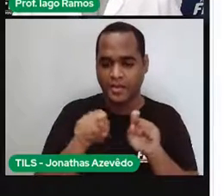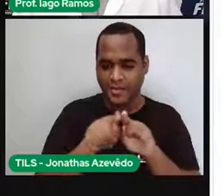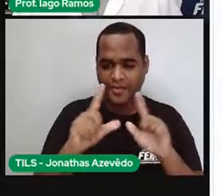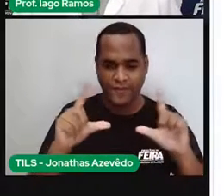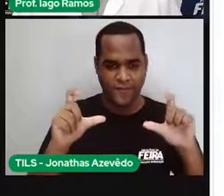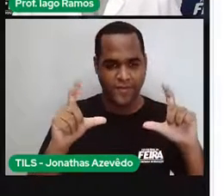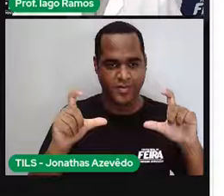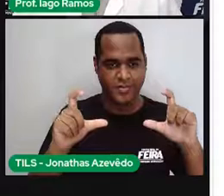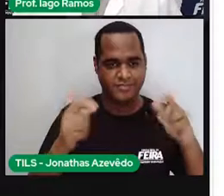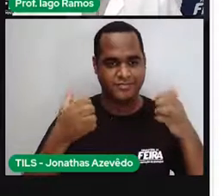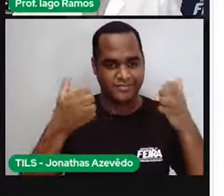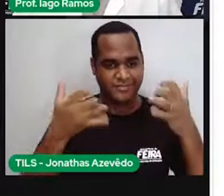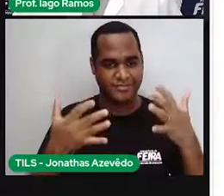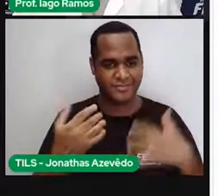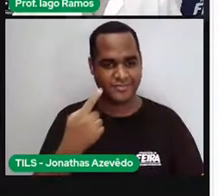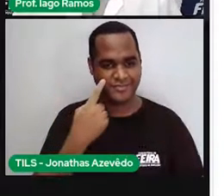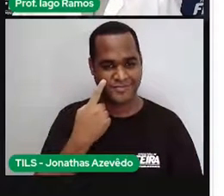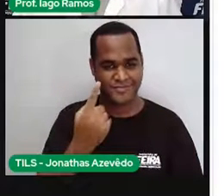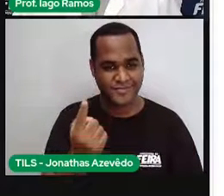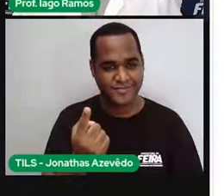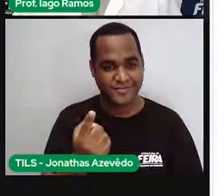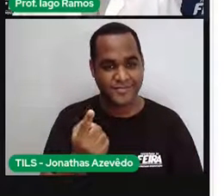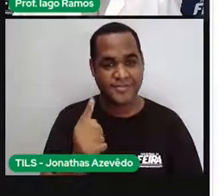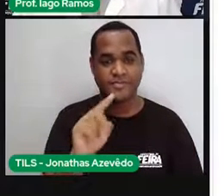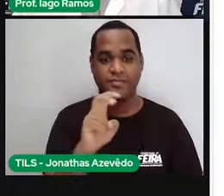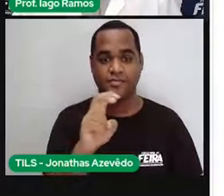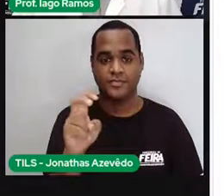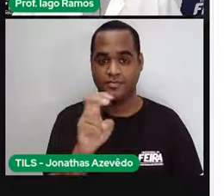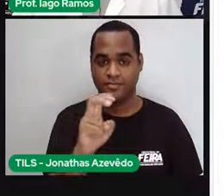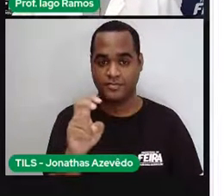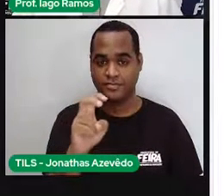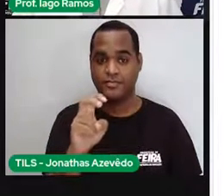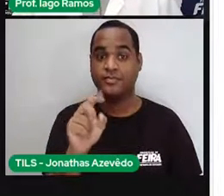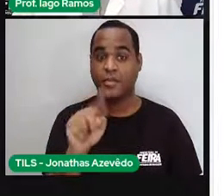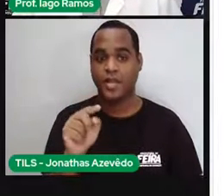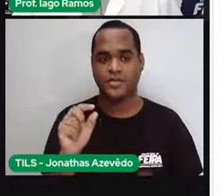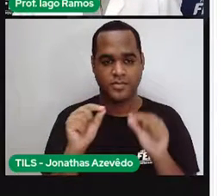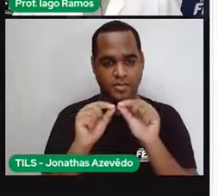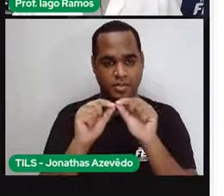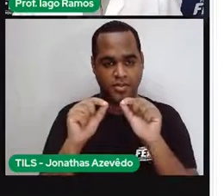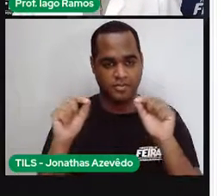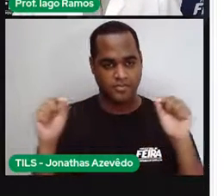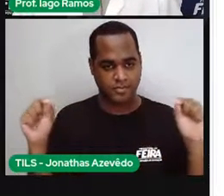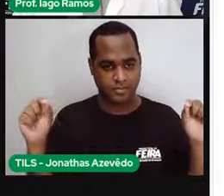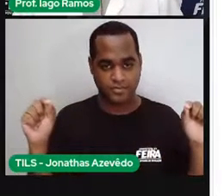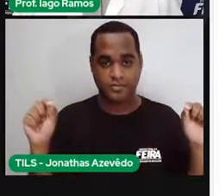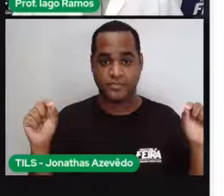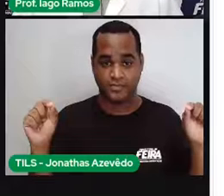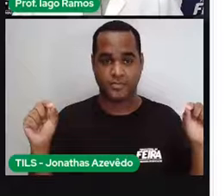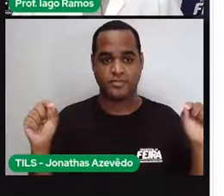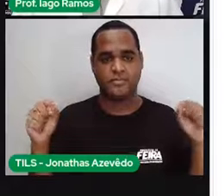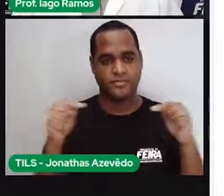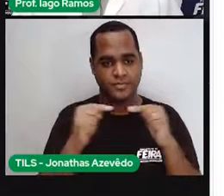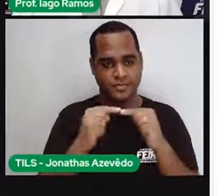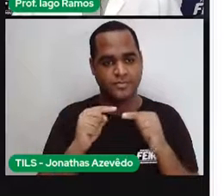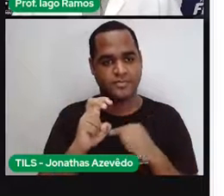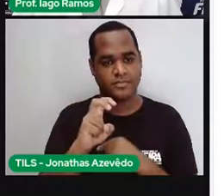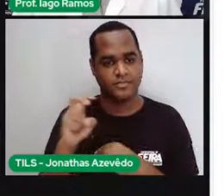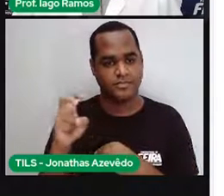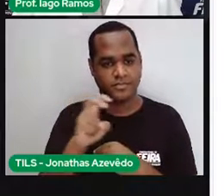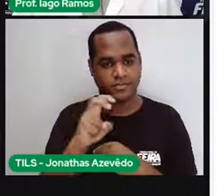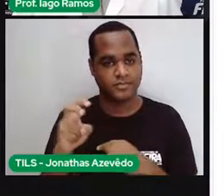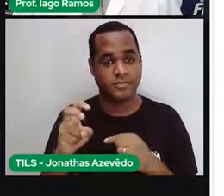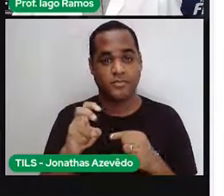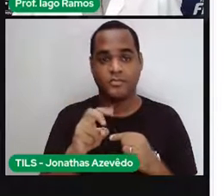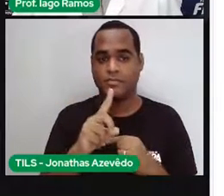Olha só, estou apontando aqui, 55 metros é o comprimento, é a medida que vai dessa